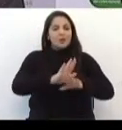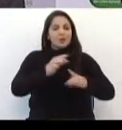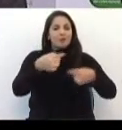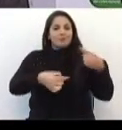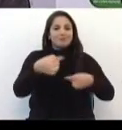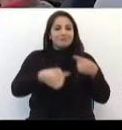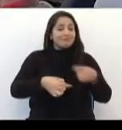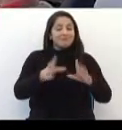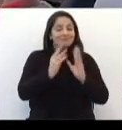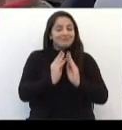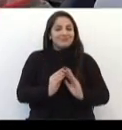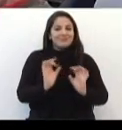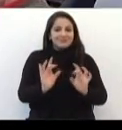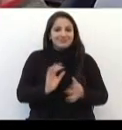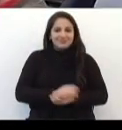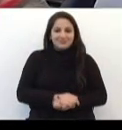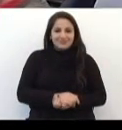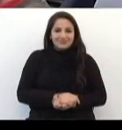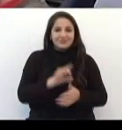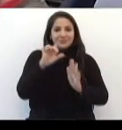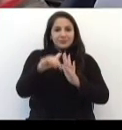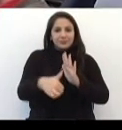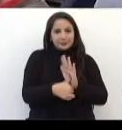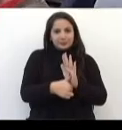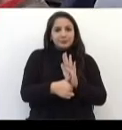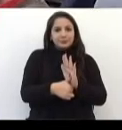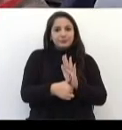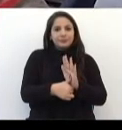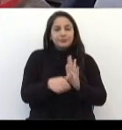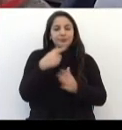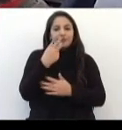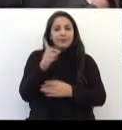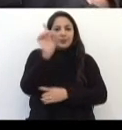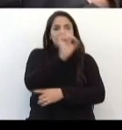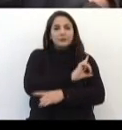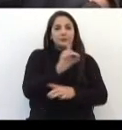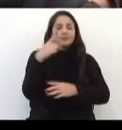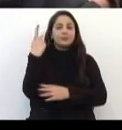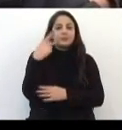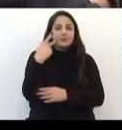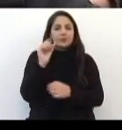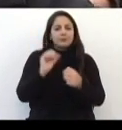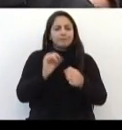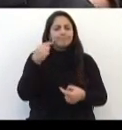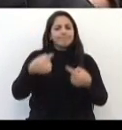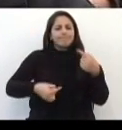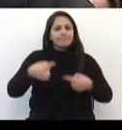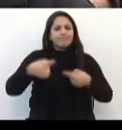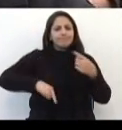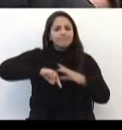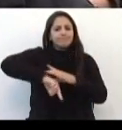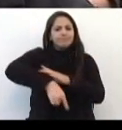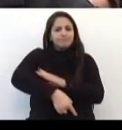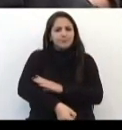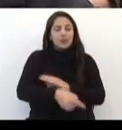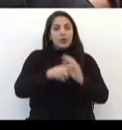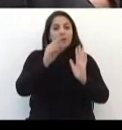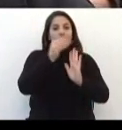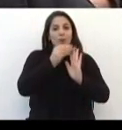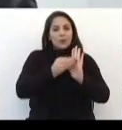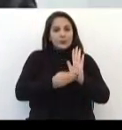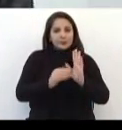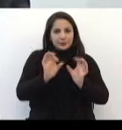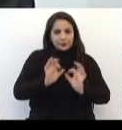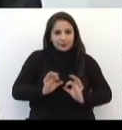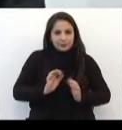Resumidamente é isso Antes da ordem do dia, os vereadores promoveram um intenso debate sobre o conteúdo do projeto